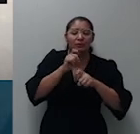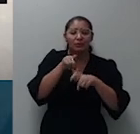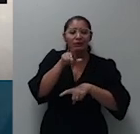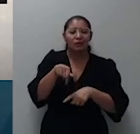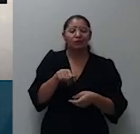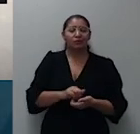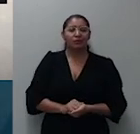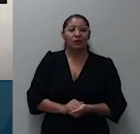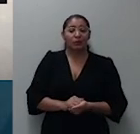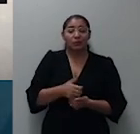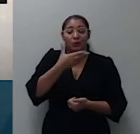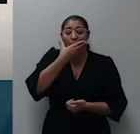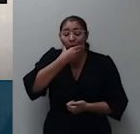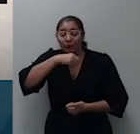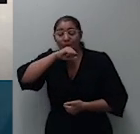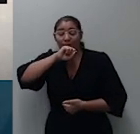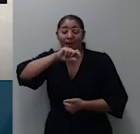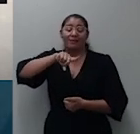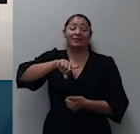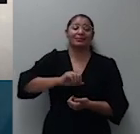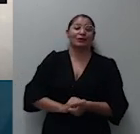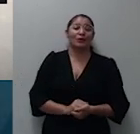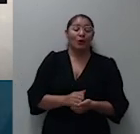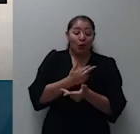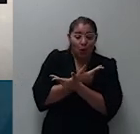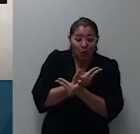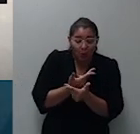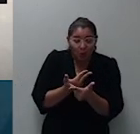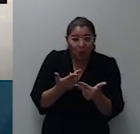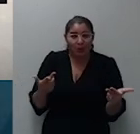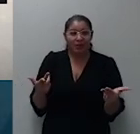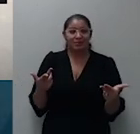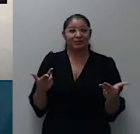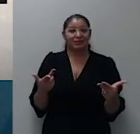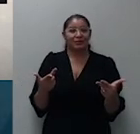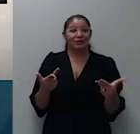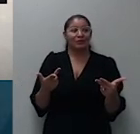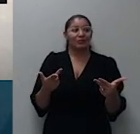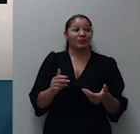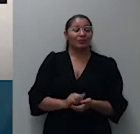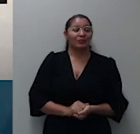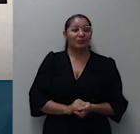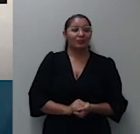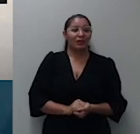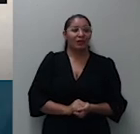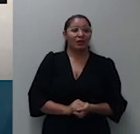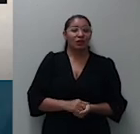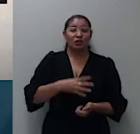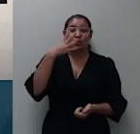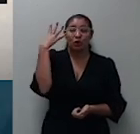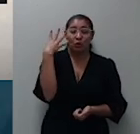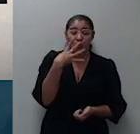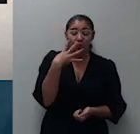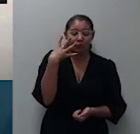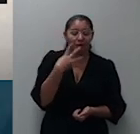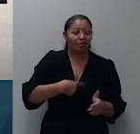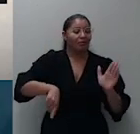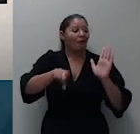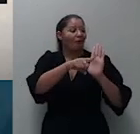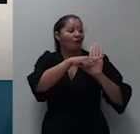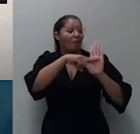os bens adquiridos pelo filho e aí dá o rol de quatro itens continuo